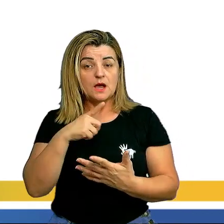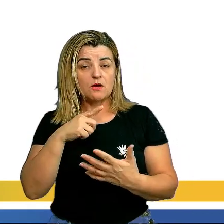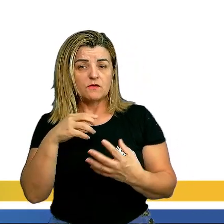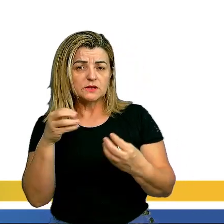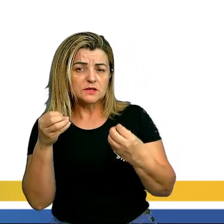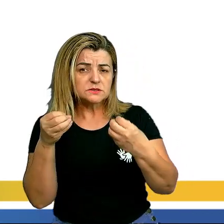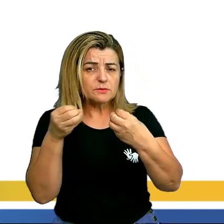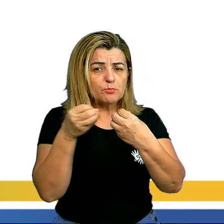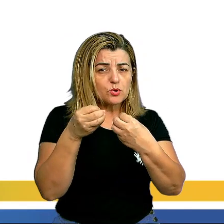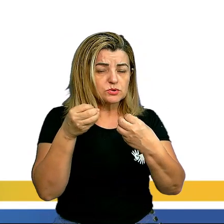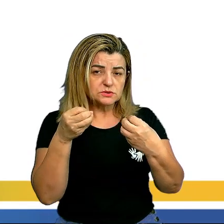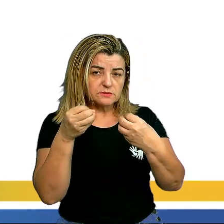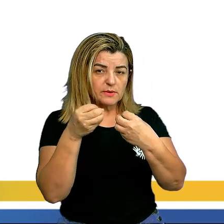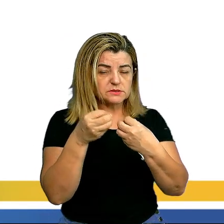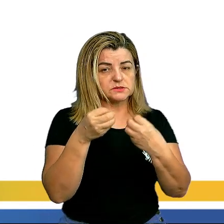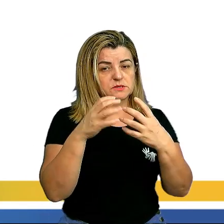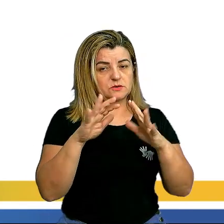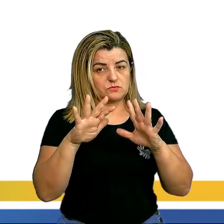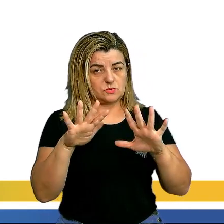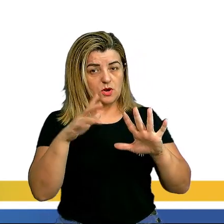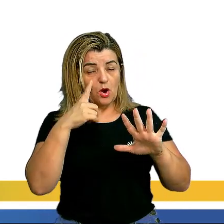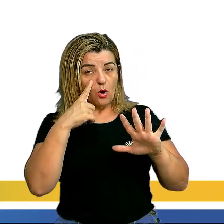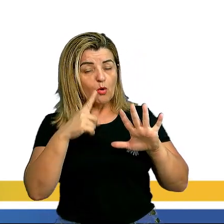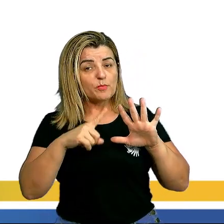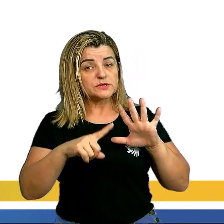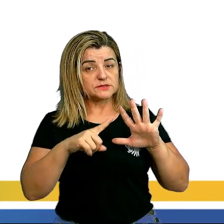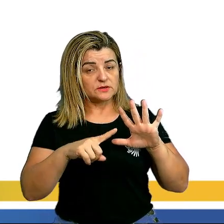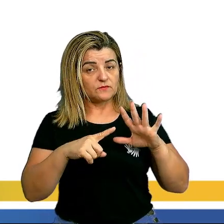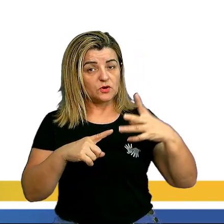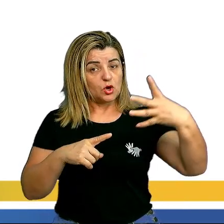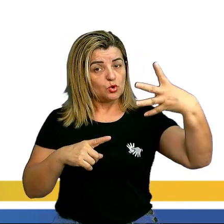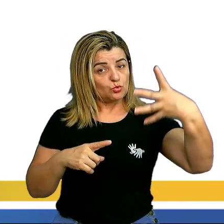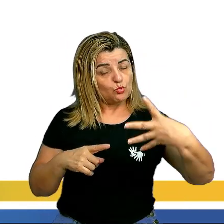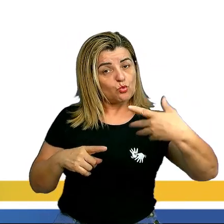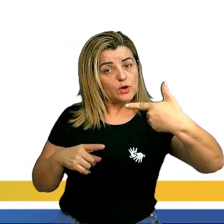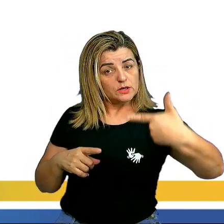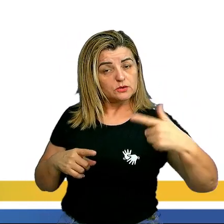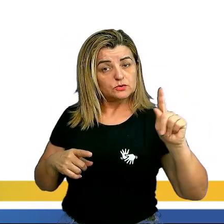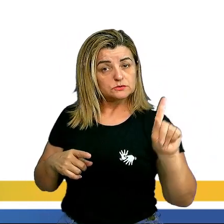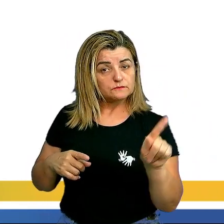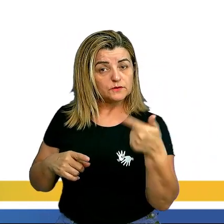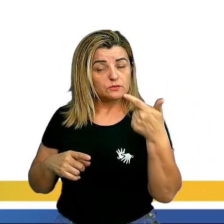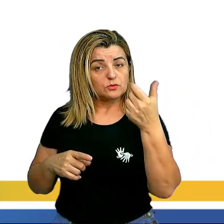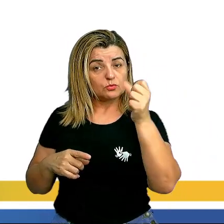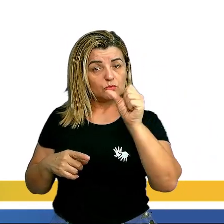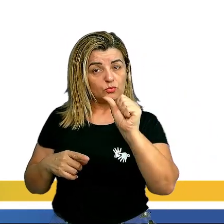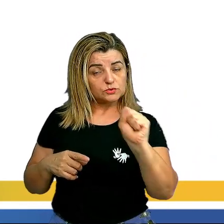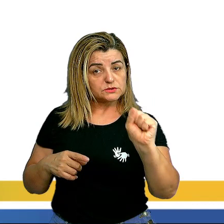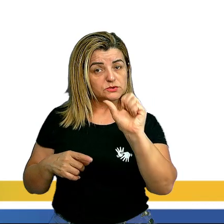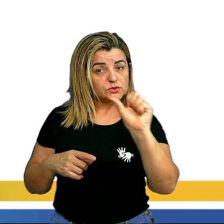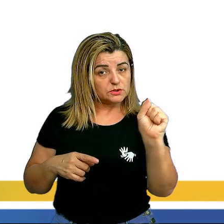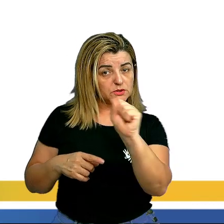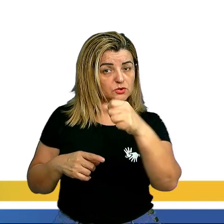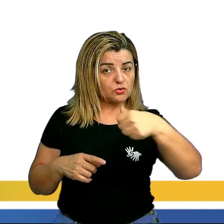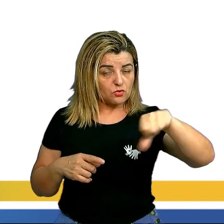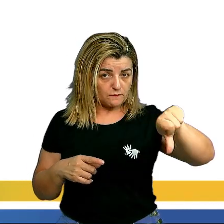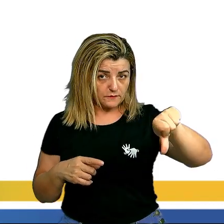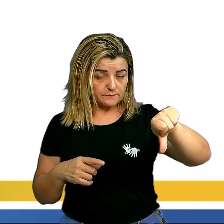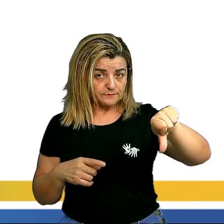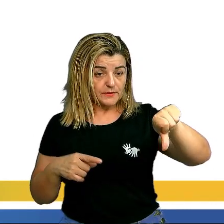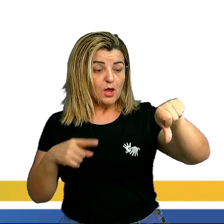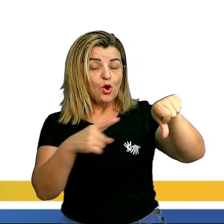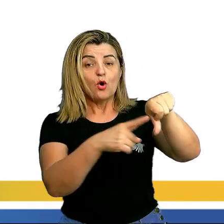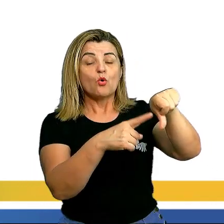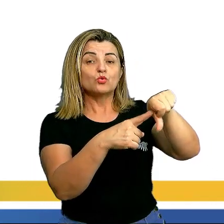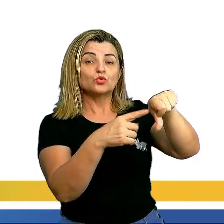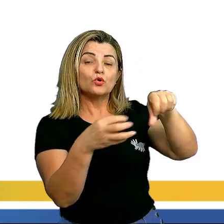aproximação. Observe que nesse caso, no 42,889, o 9